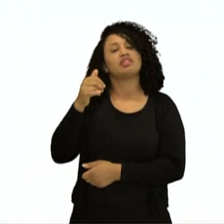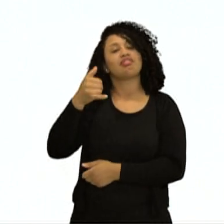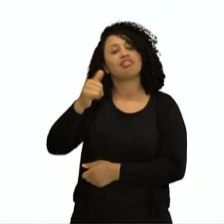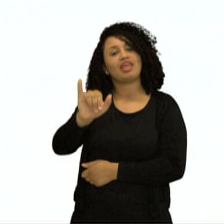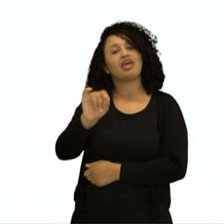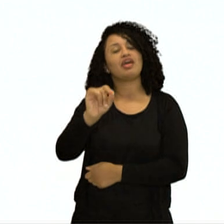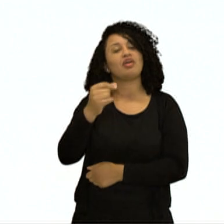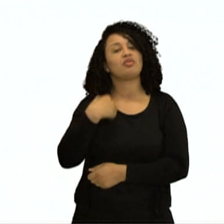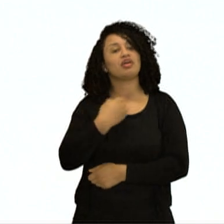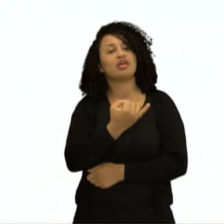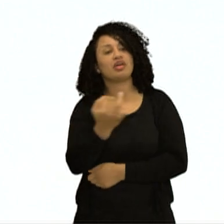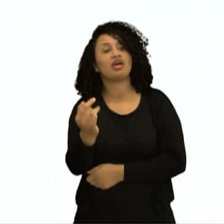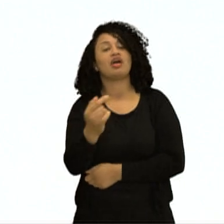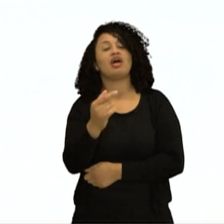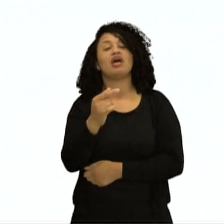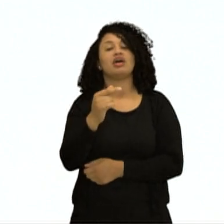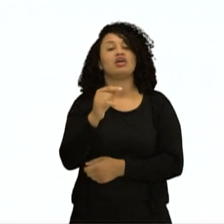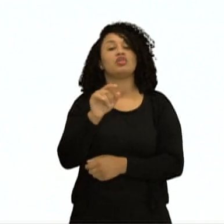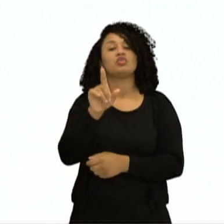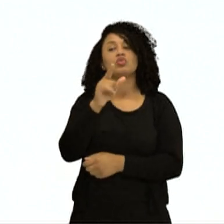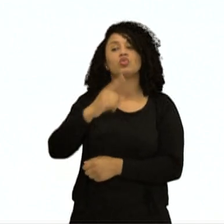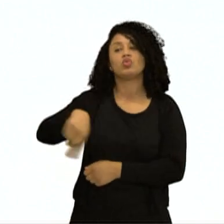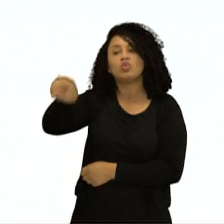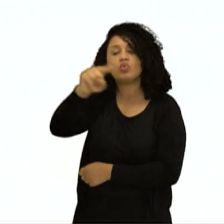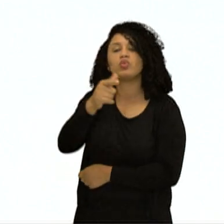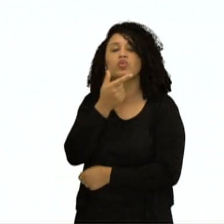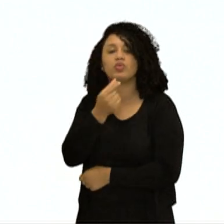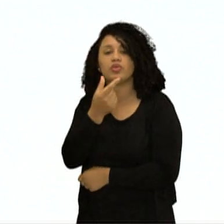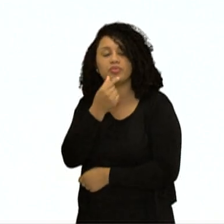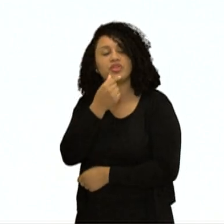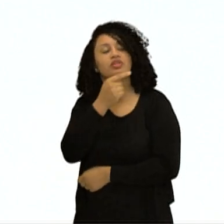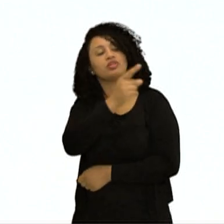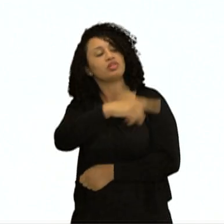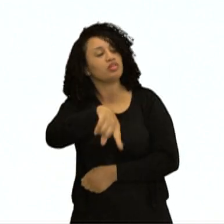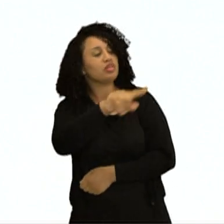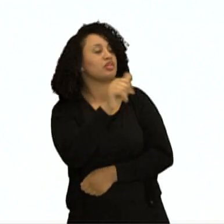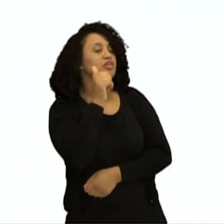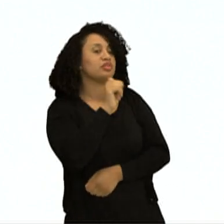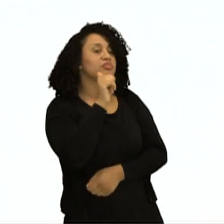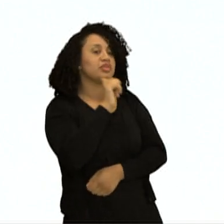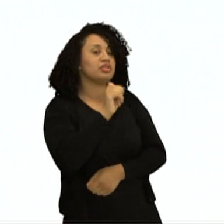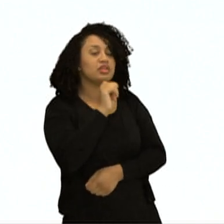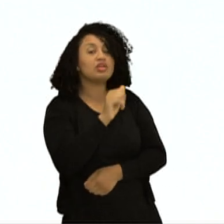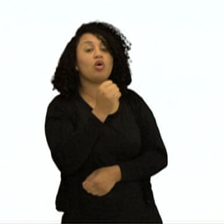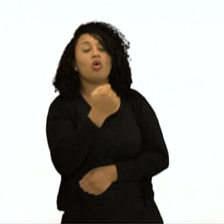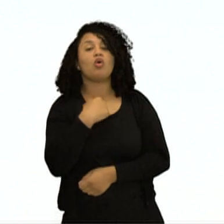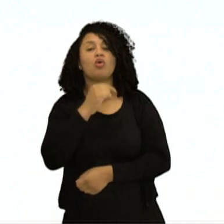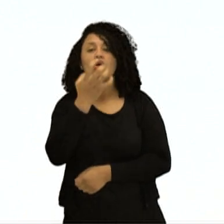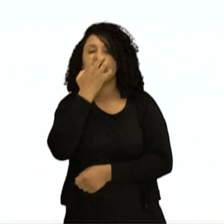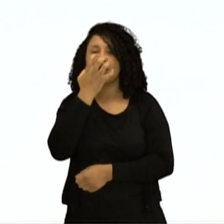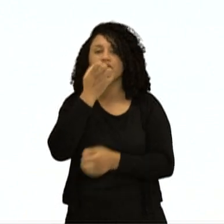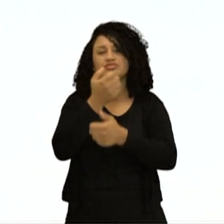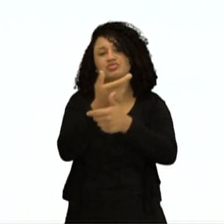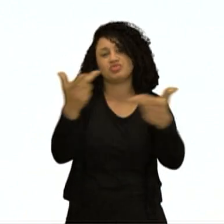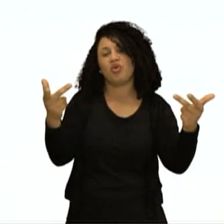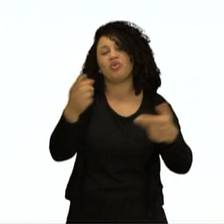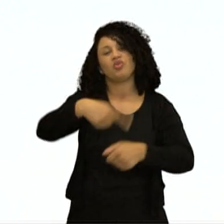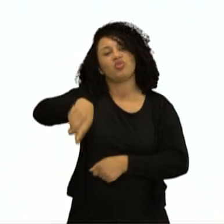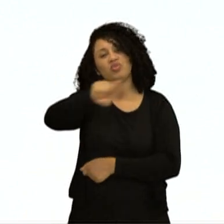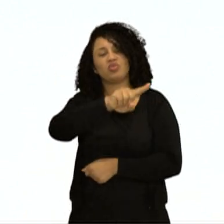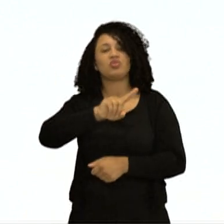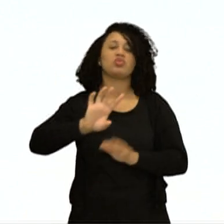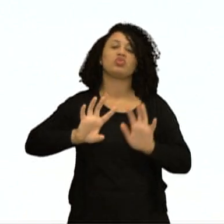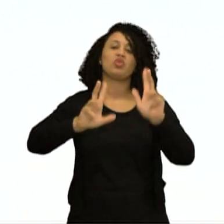o plural do he, todos os meninos, o she, todas as meninas, o it, todos os cachorros,